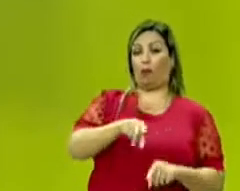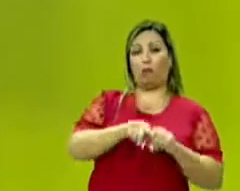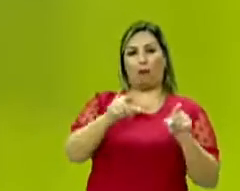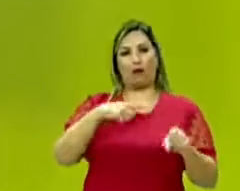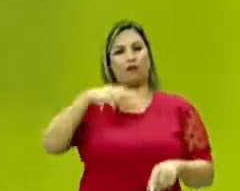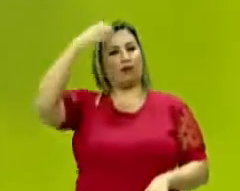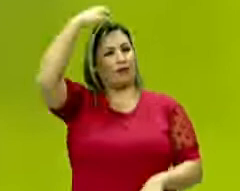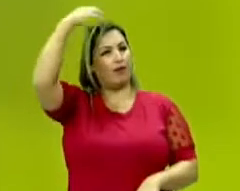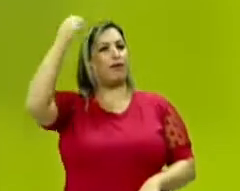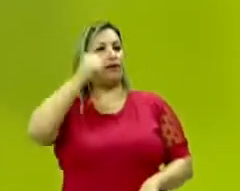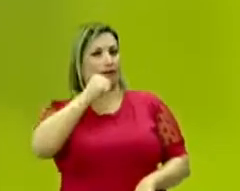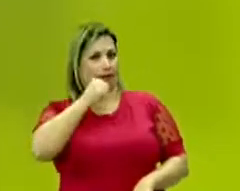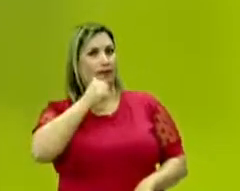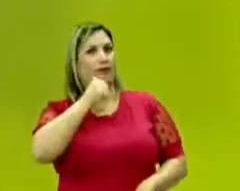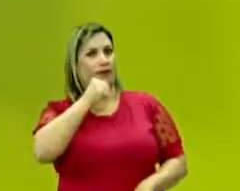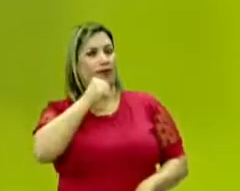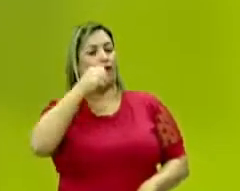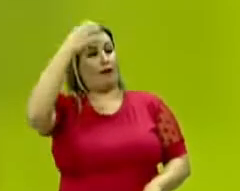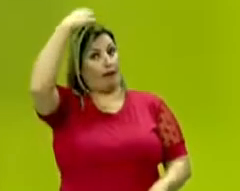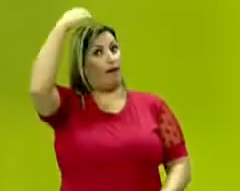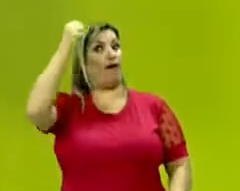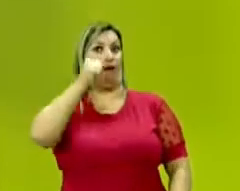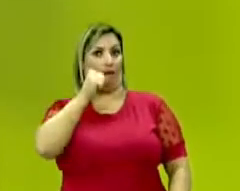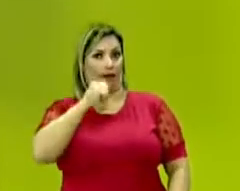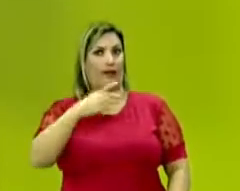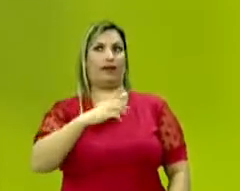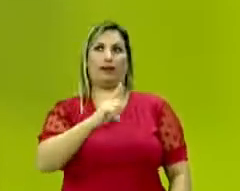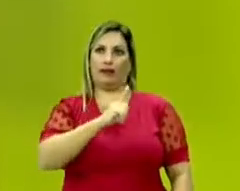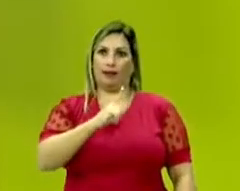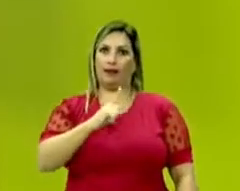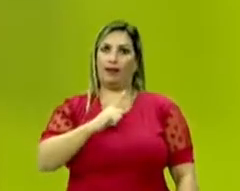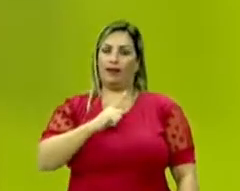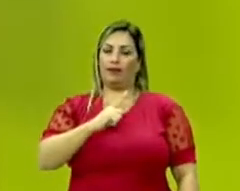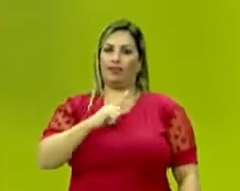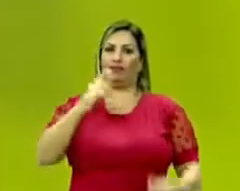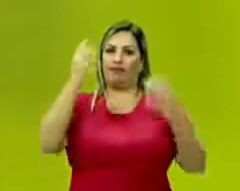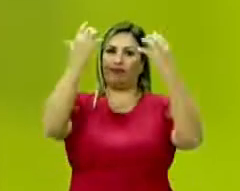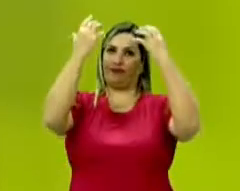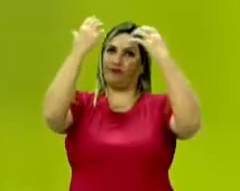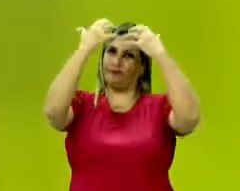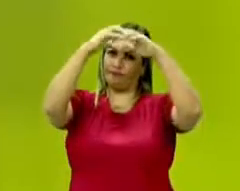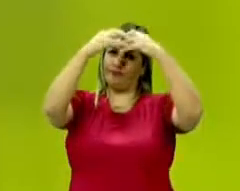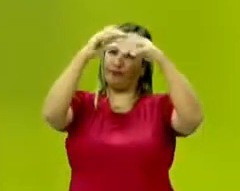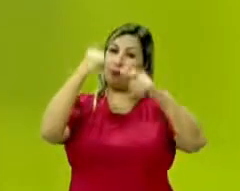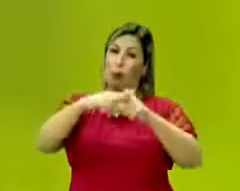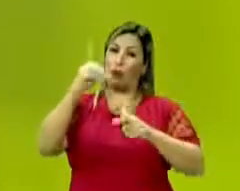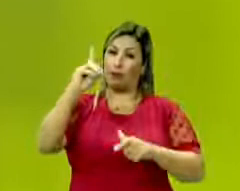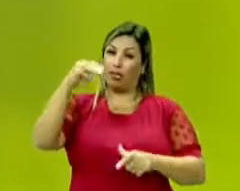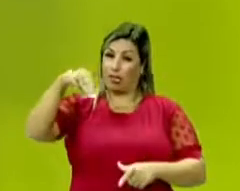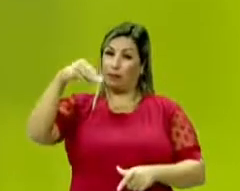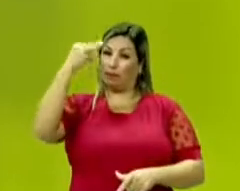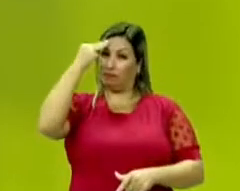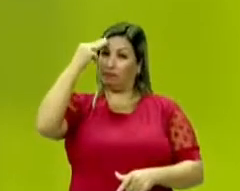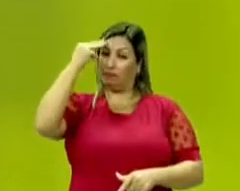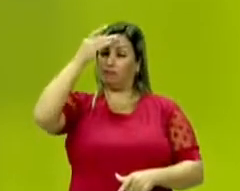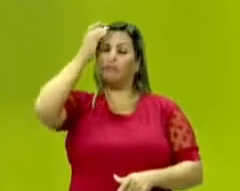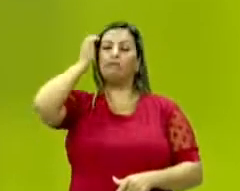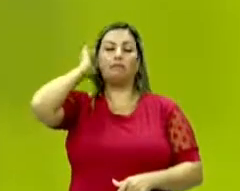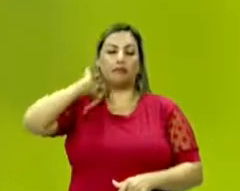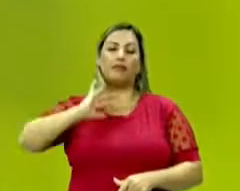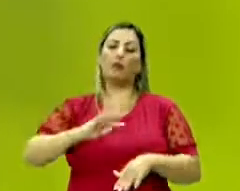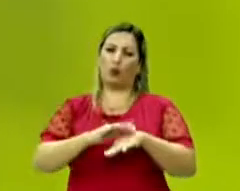tinha a rainha ainda. Sim, a rainha estava demente. E há quem diga